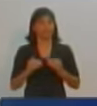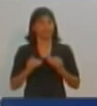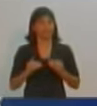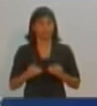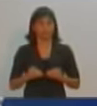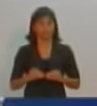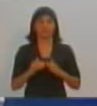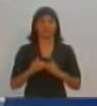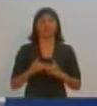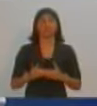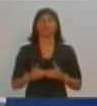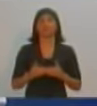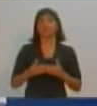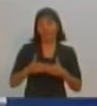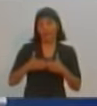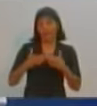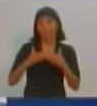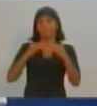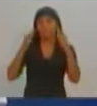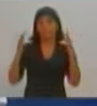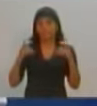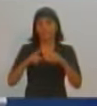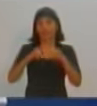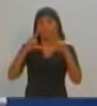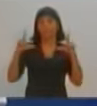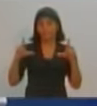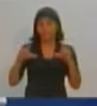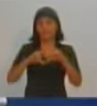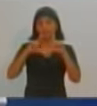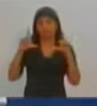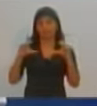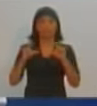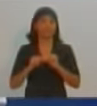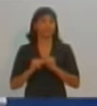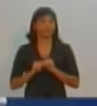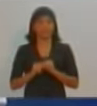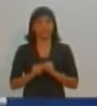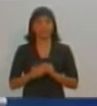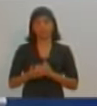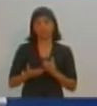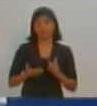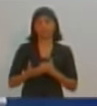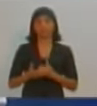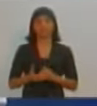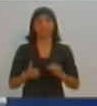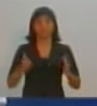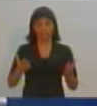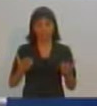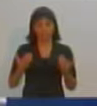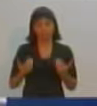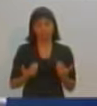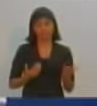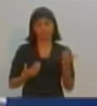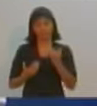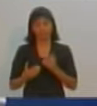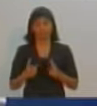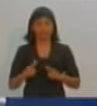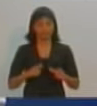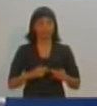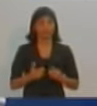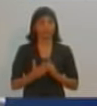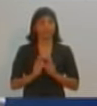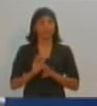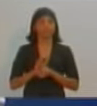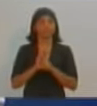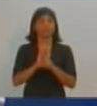quando nós assumirmos, nós vamos abrir licitação e vamos fazer algumas exigências mínimas para que a nova empresa que vai concorrer, as